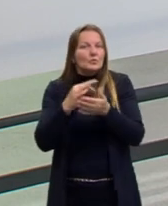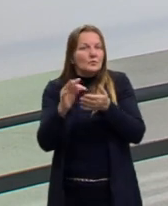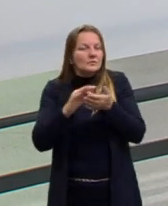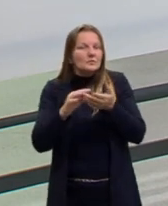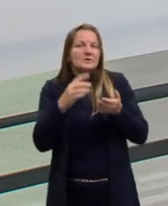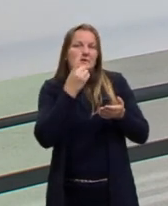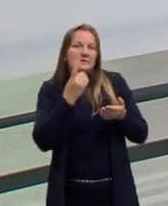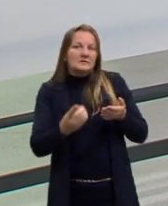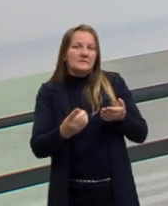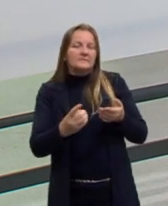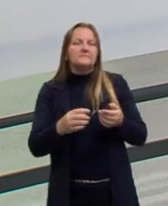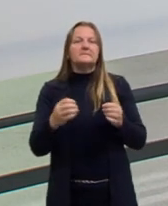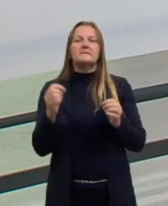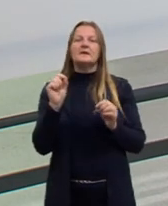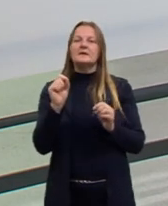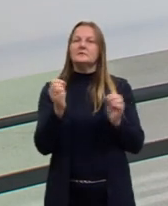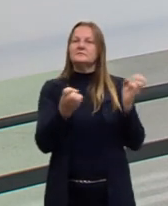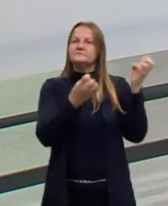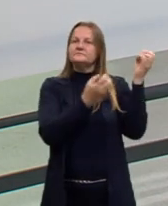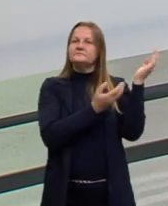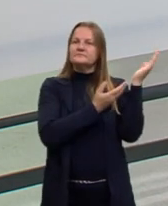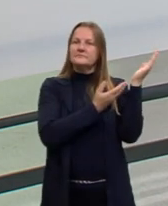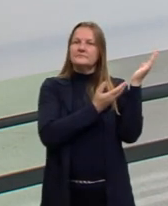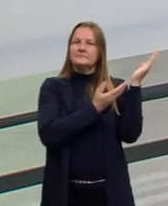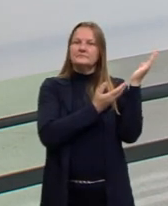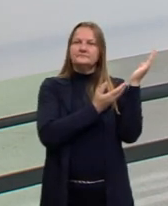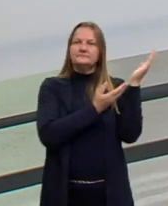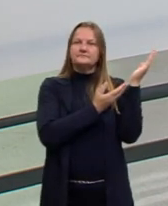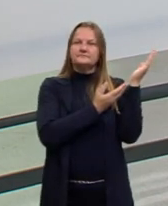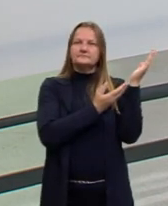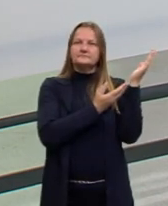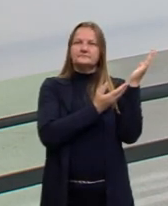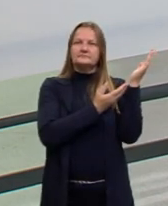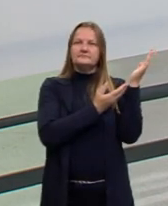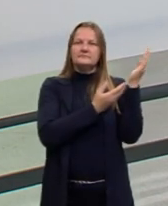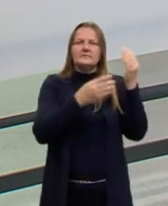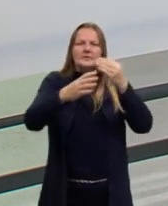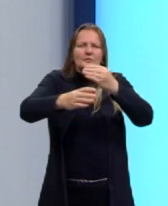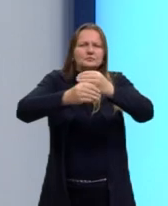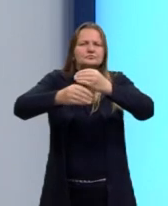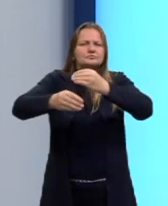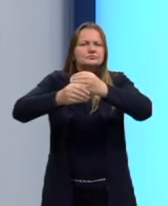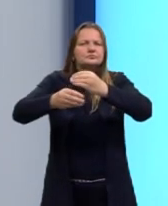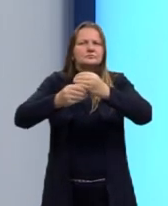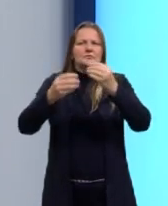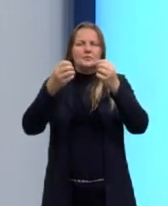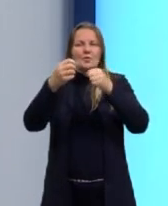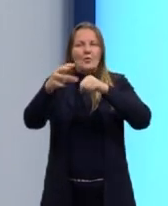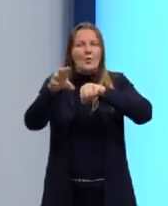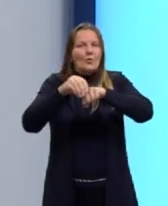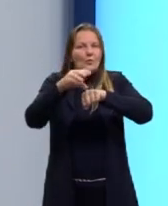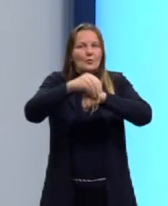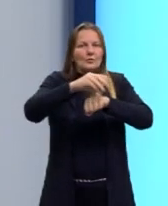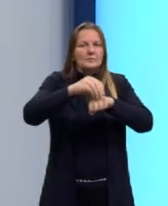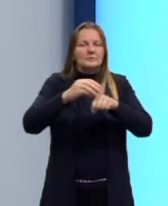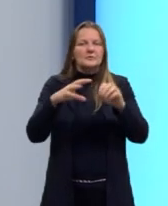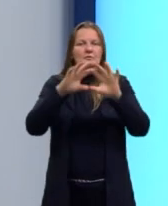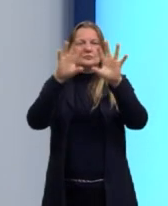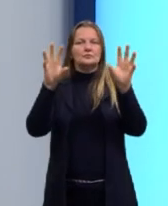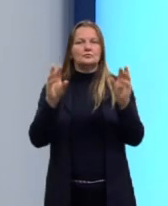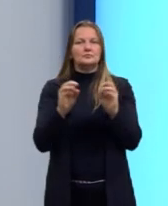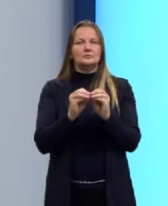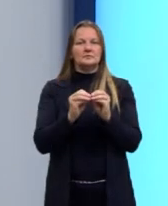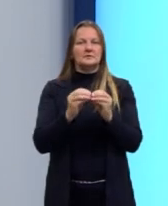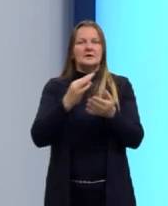Charles Darwin. Então, aqui, né, foi acrescido alguns conhecimentos e, então, foi sintetizado na